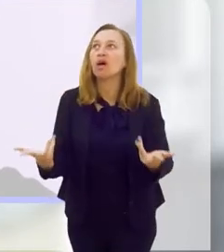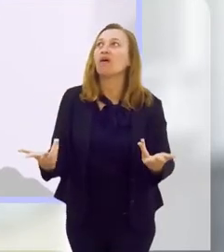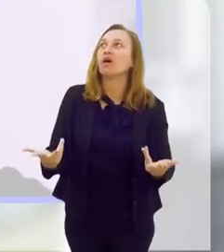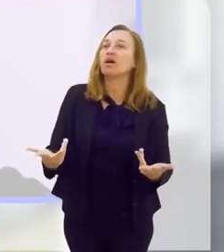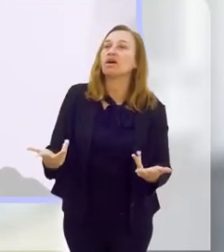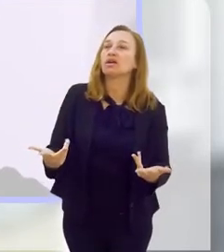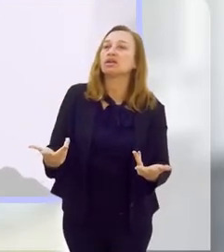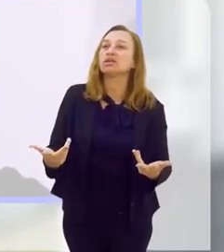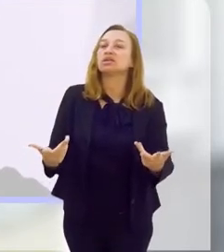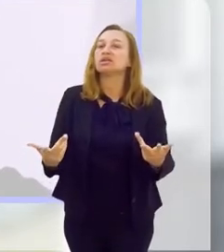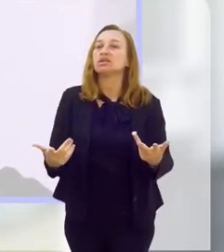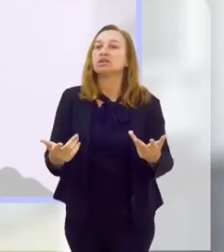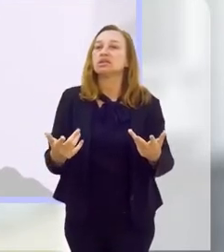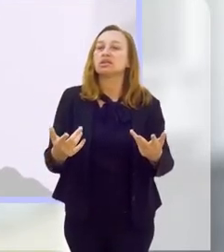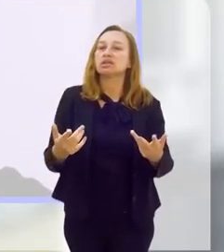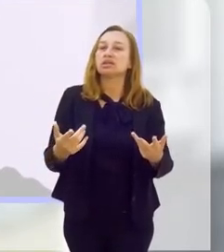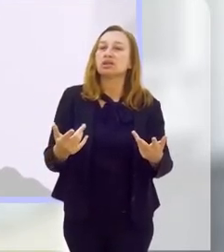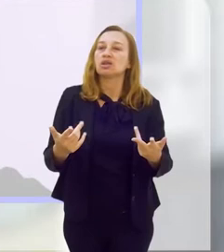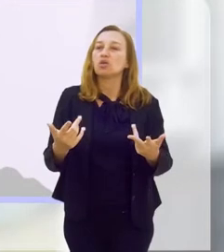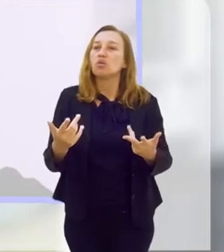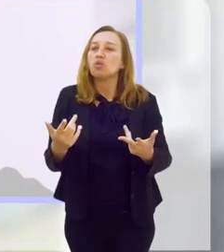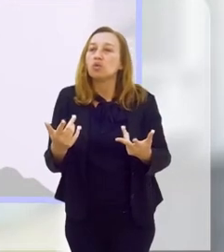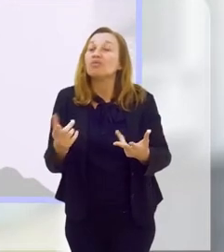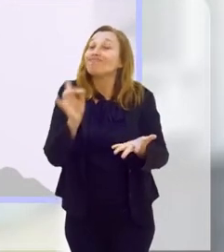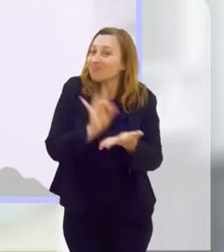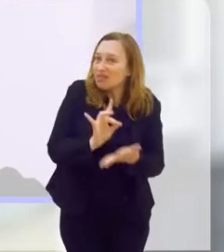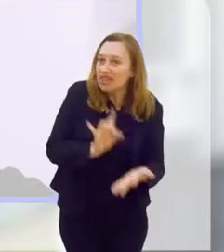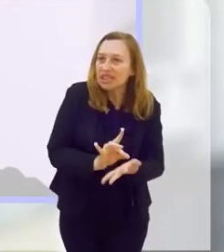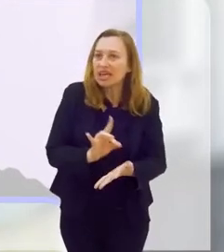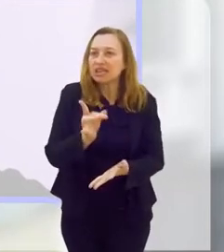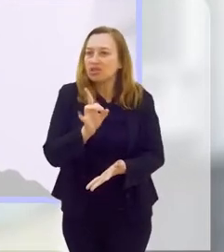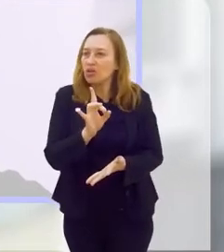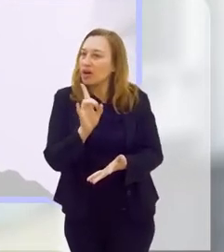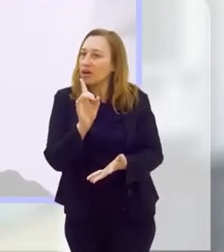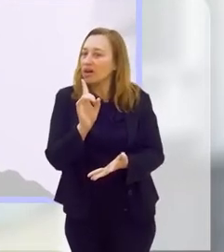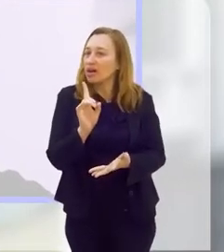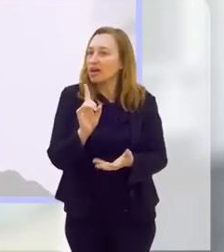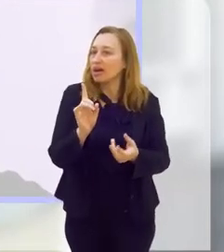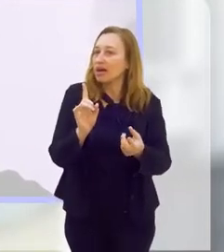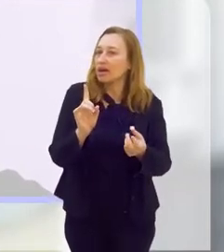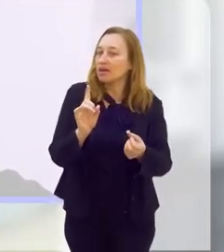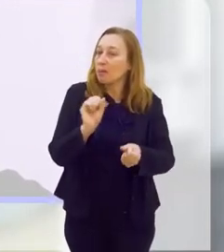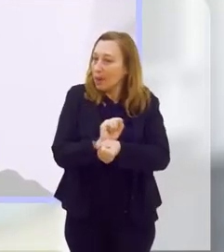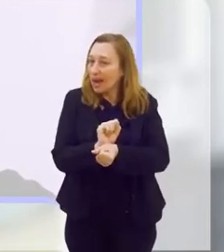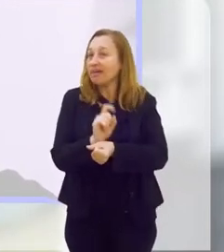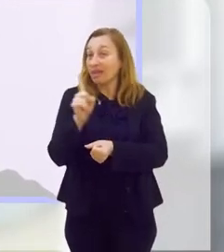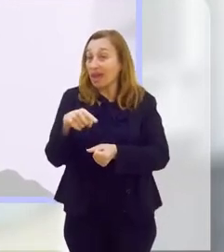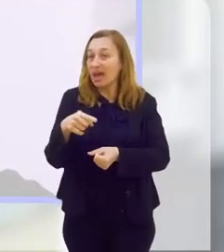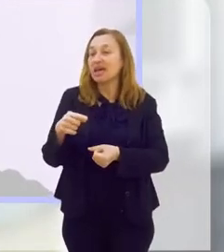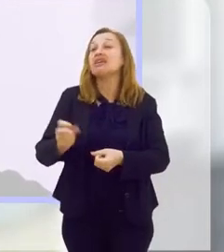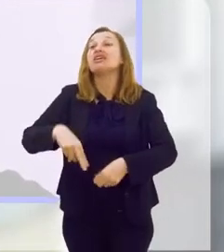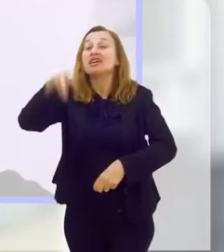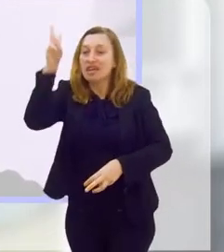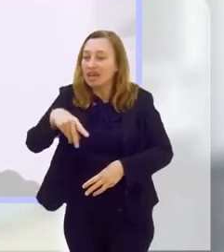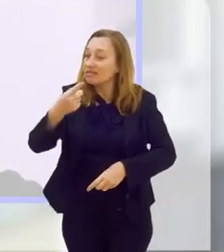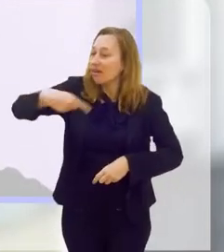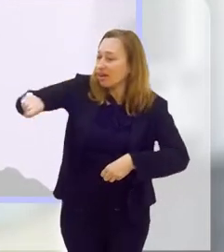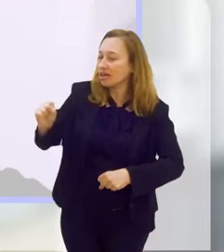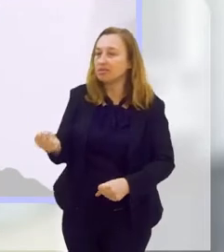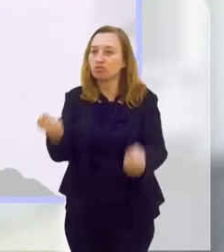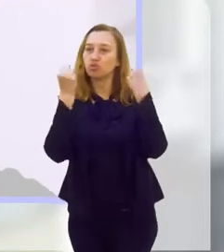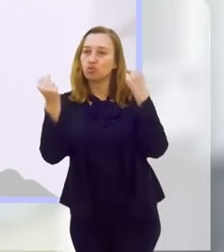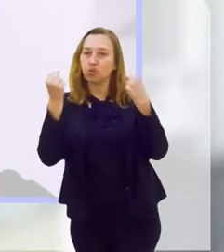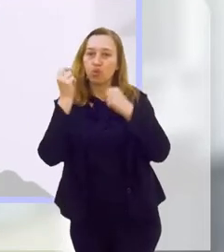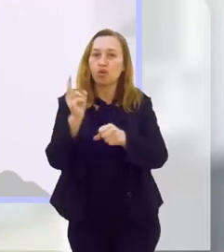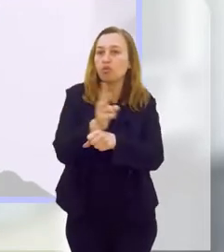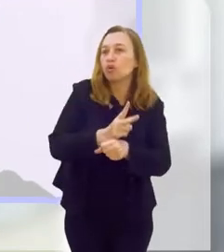enfim, atendendo esse público que, na verdade, não é tão sedentário assim, né? Quem está fazendo aí academia, quem